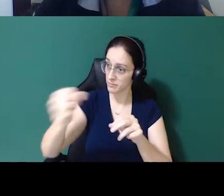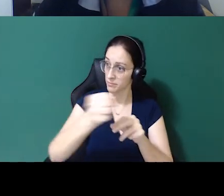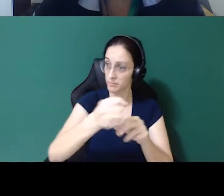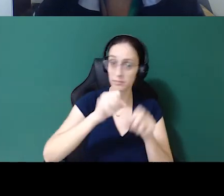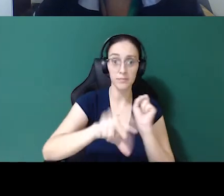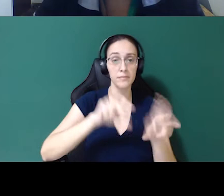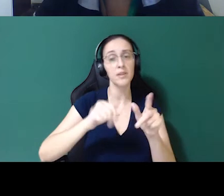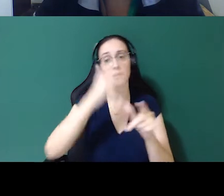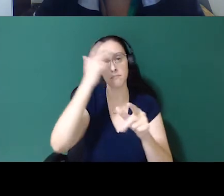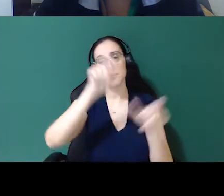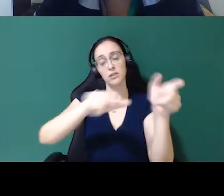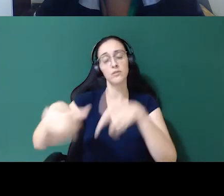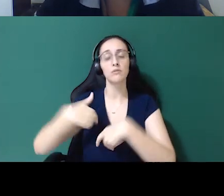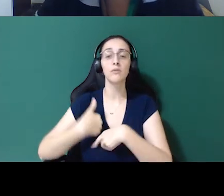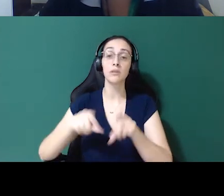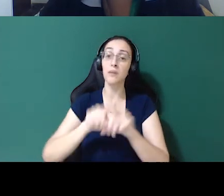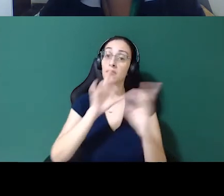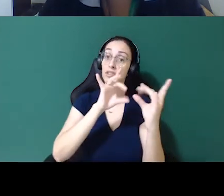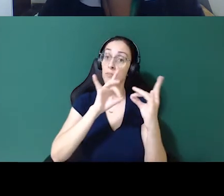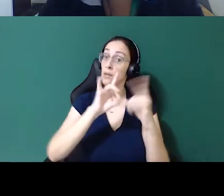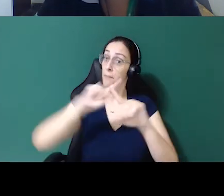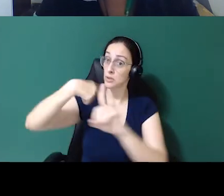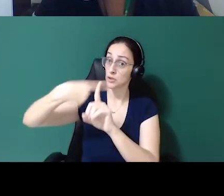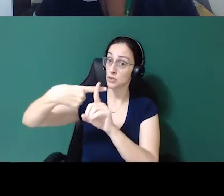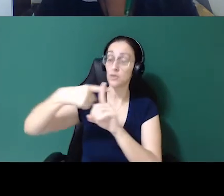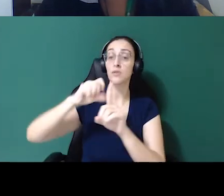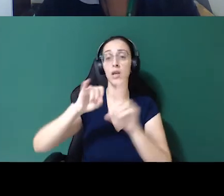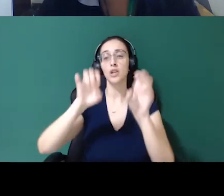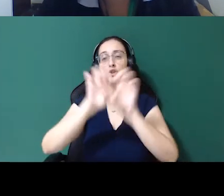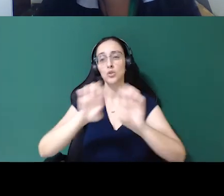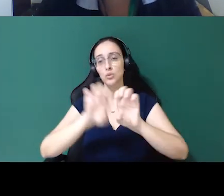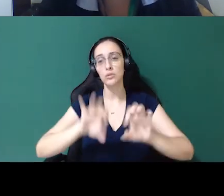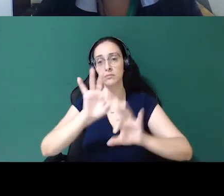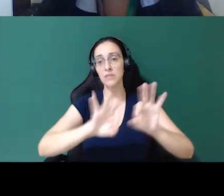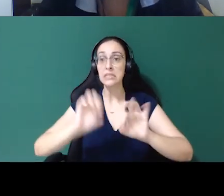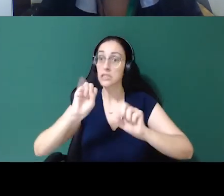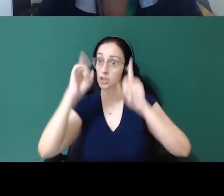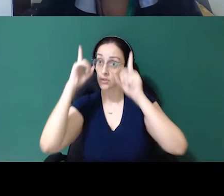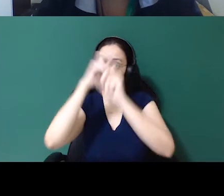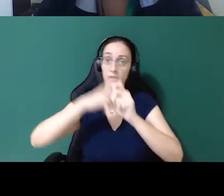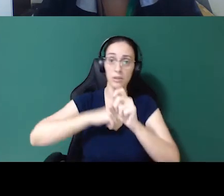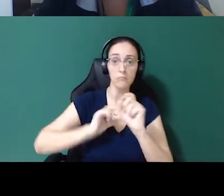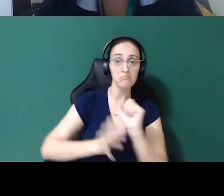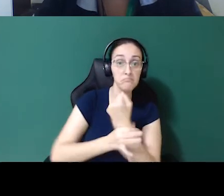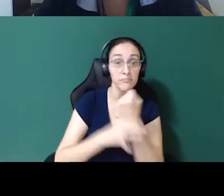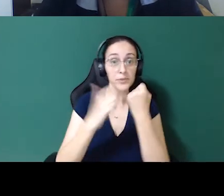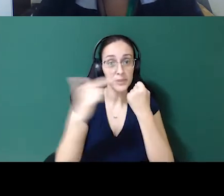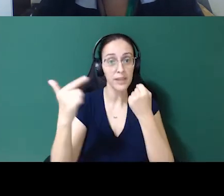muito positivo para você estruturar, né, caso você tenha alguma dificuldade com essa parte ou alguma insegurança.